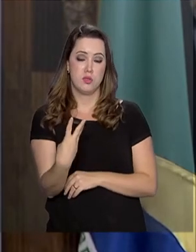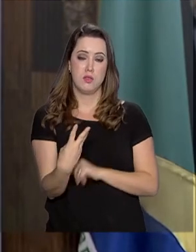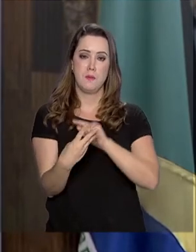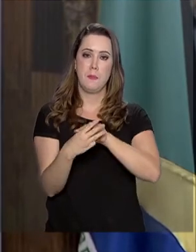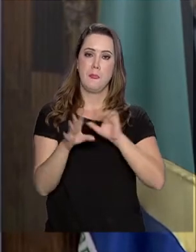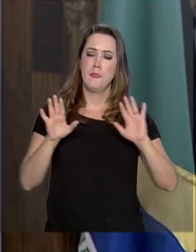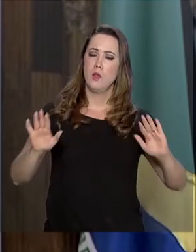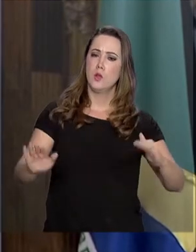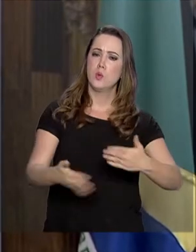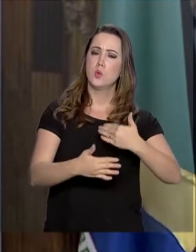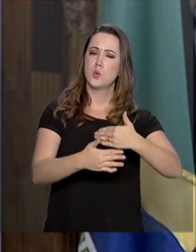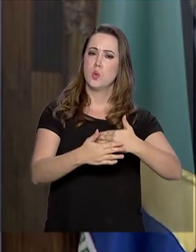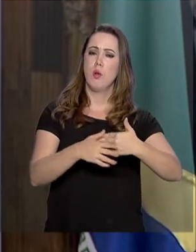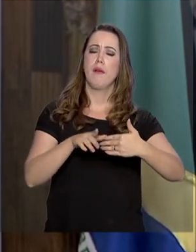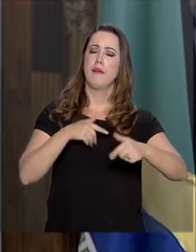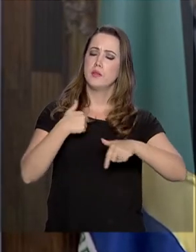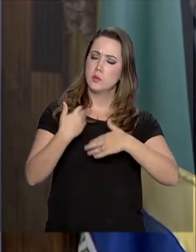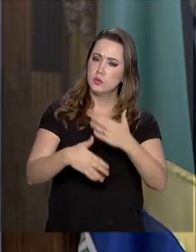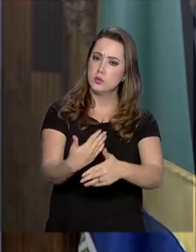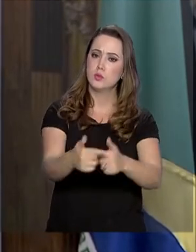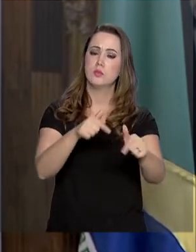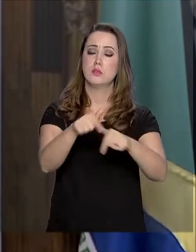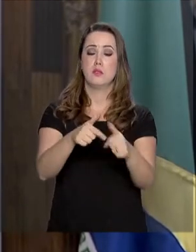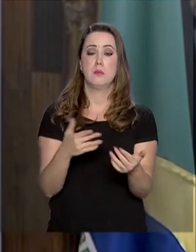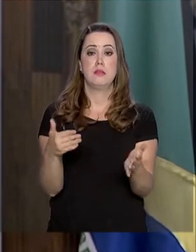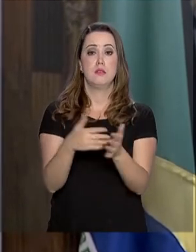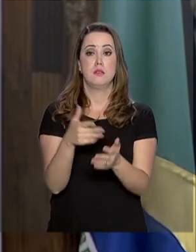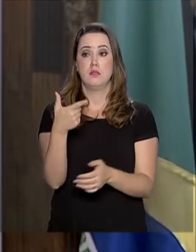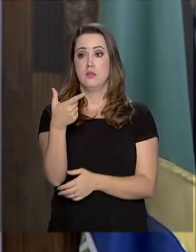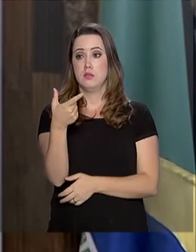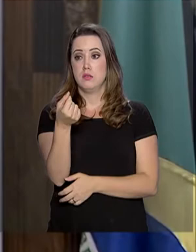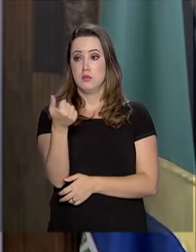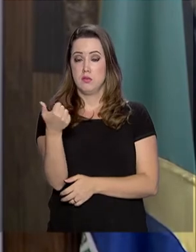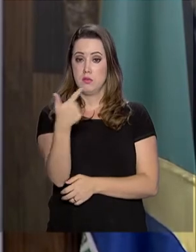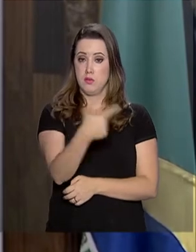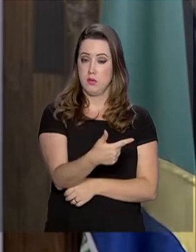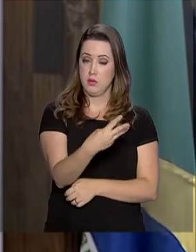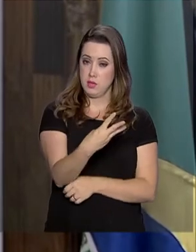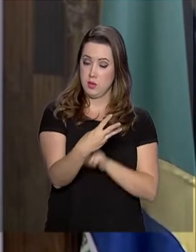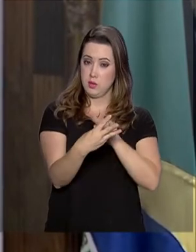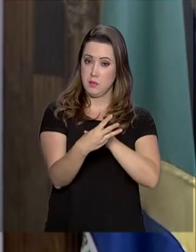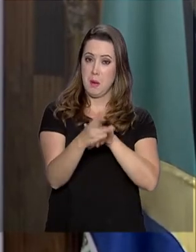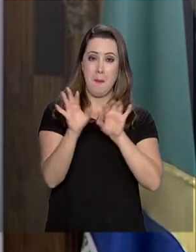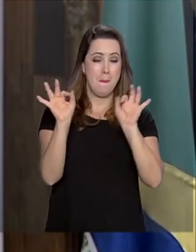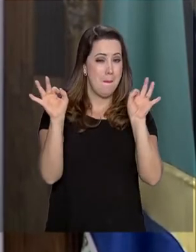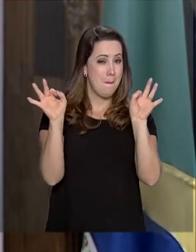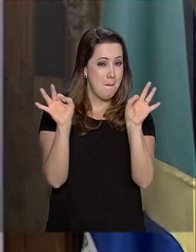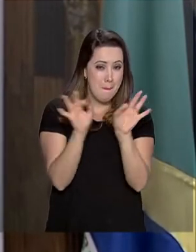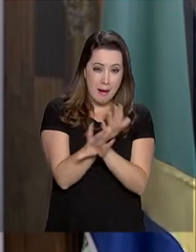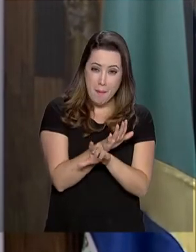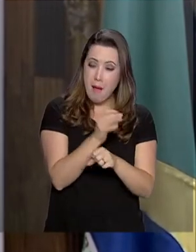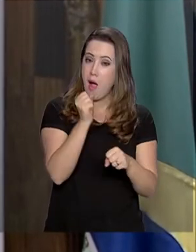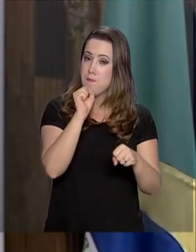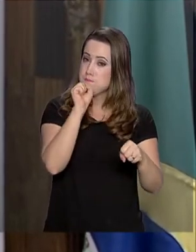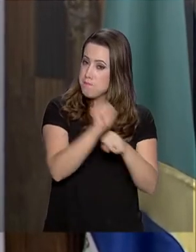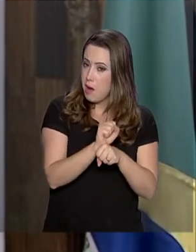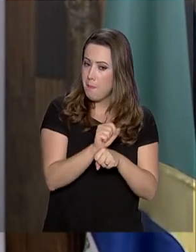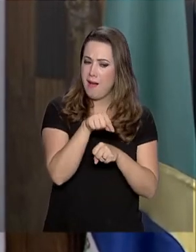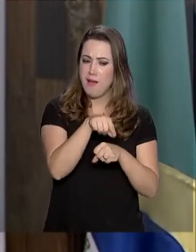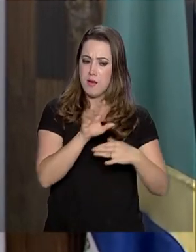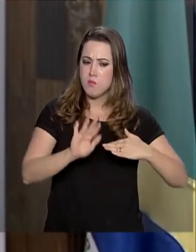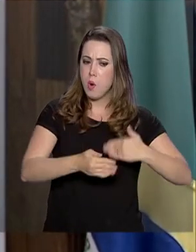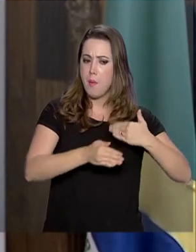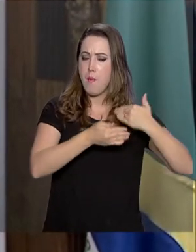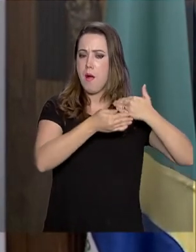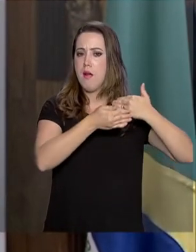as barragens que ainda estão em operação, elas têm até 2023 para pararem essa operação, para serem descaracterizadas, e as que já